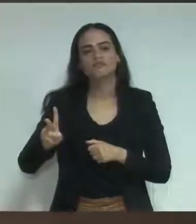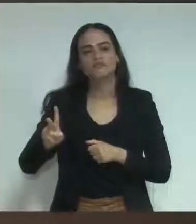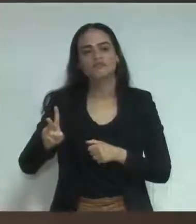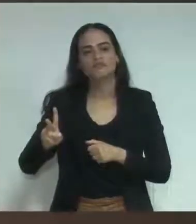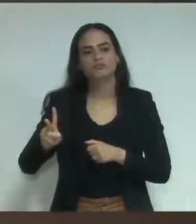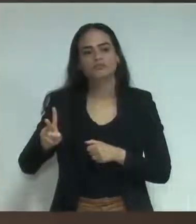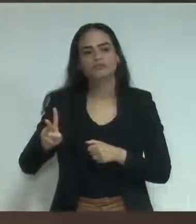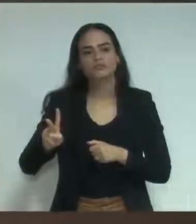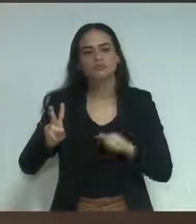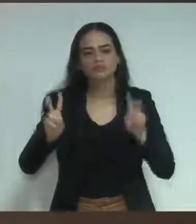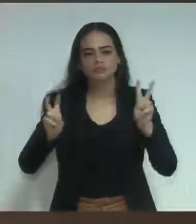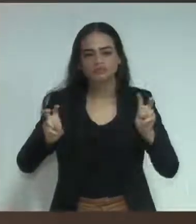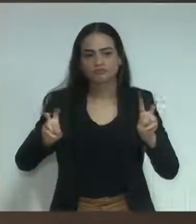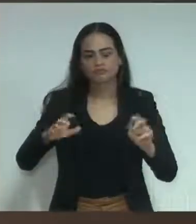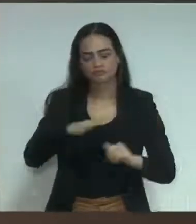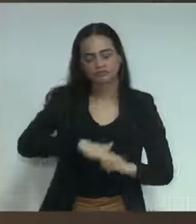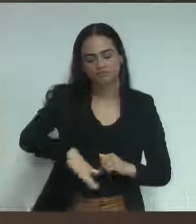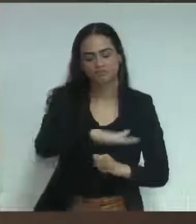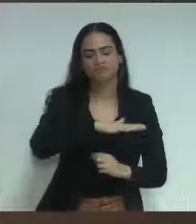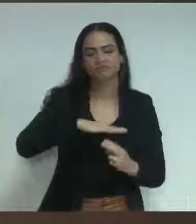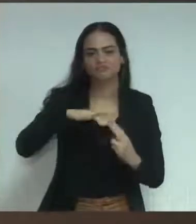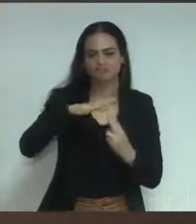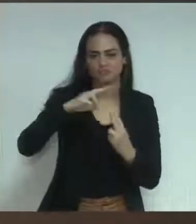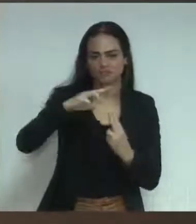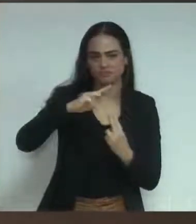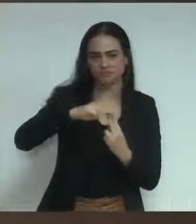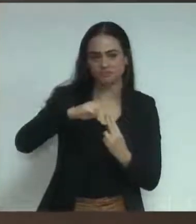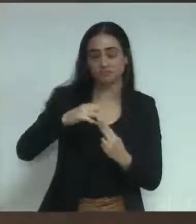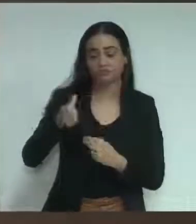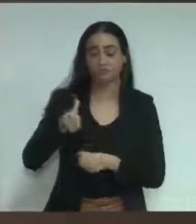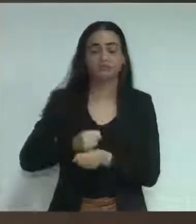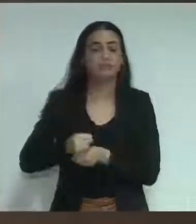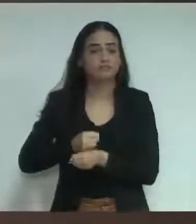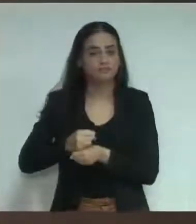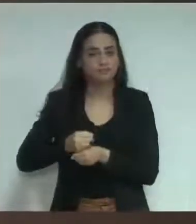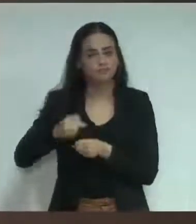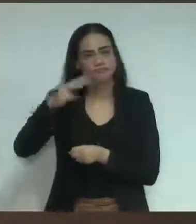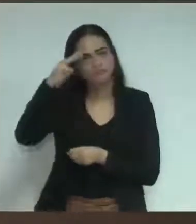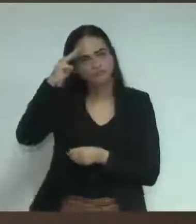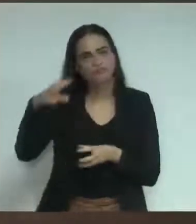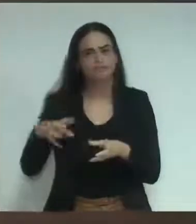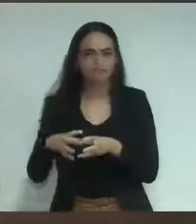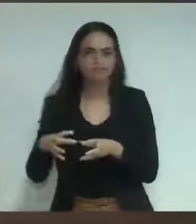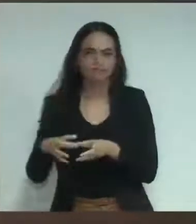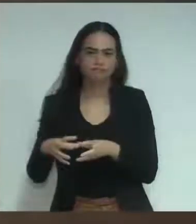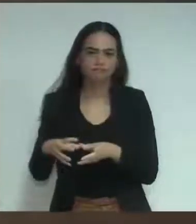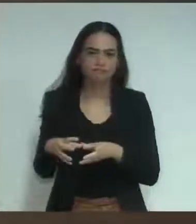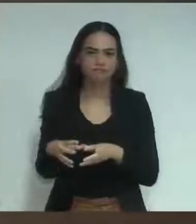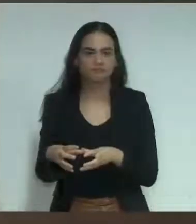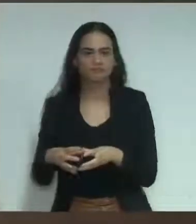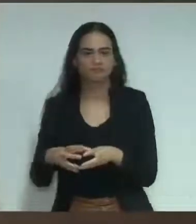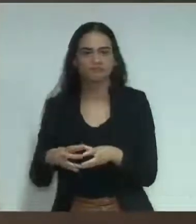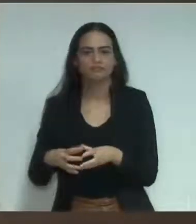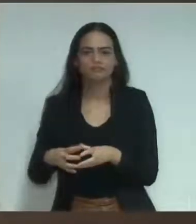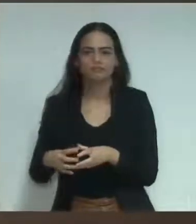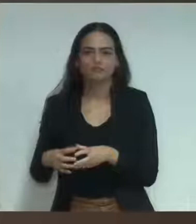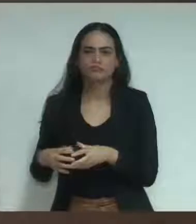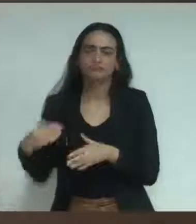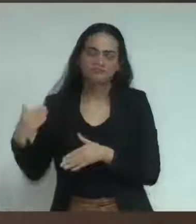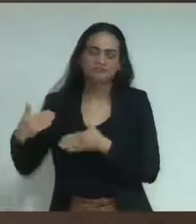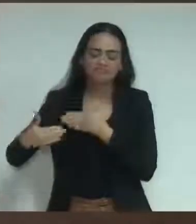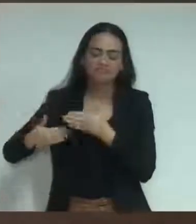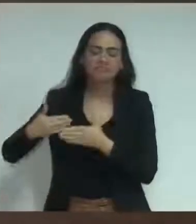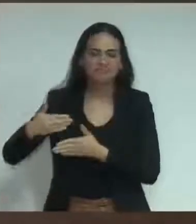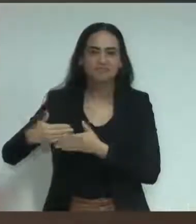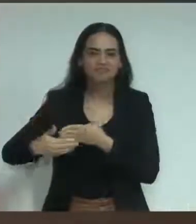agora, da capela, completa já seis anos com muito sucesso, mas que já vem de longa data em